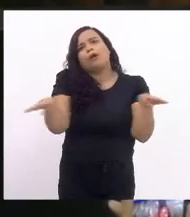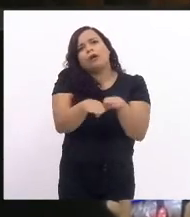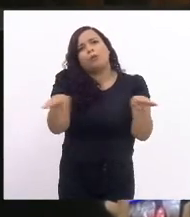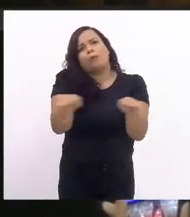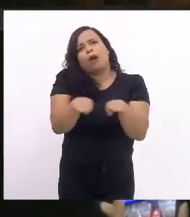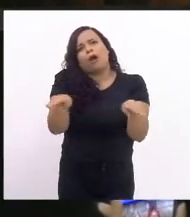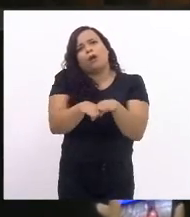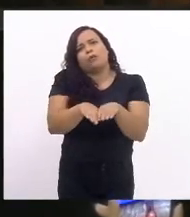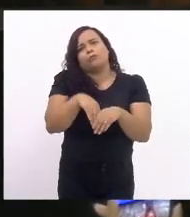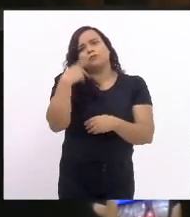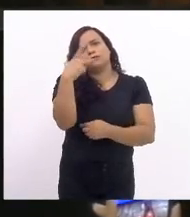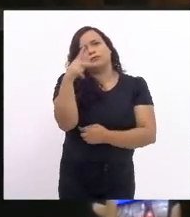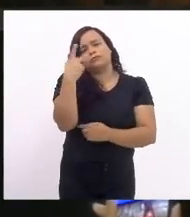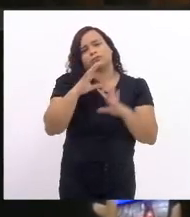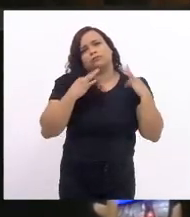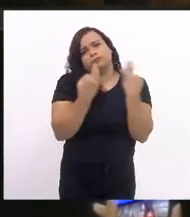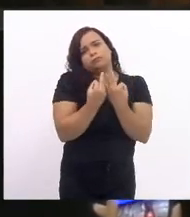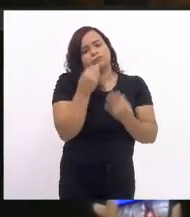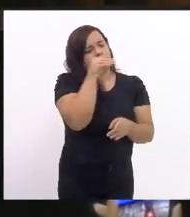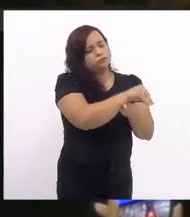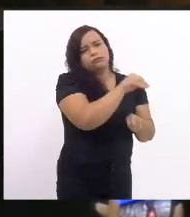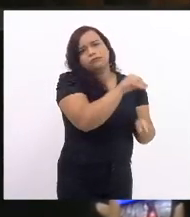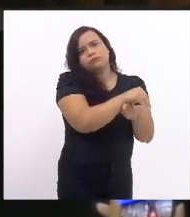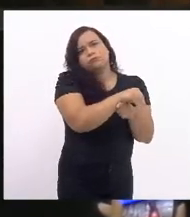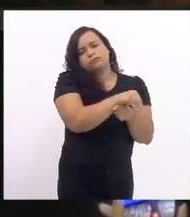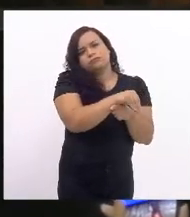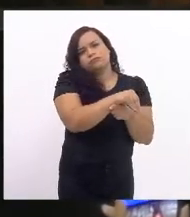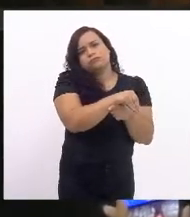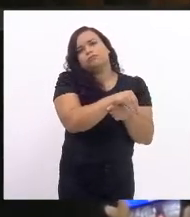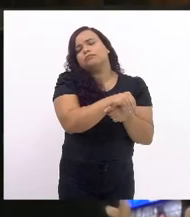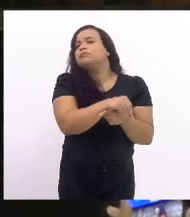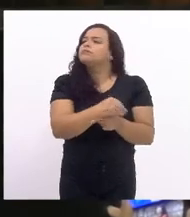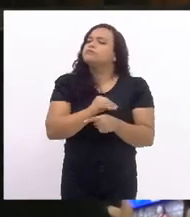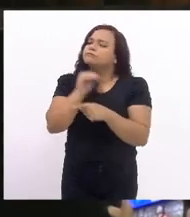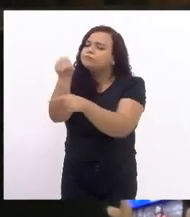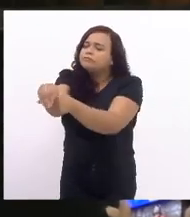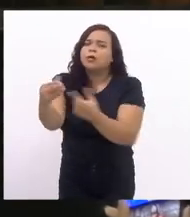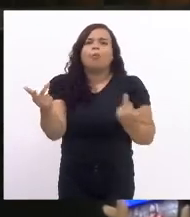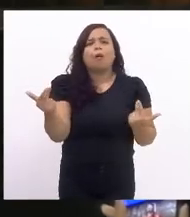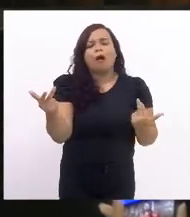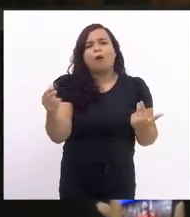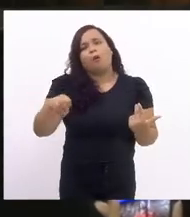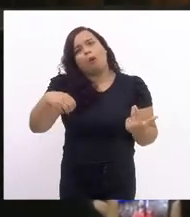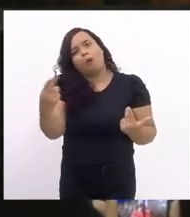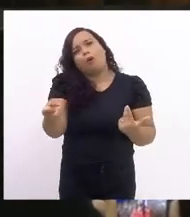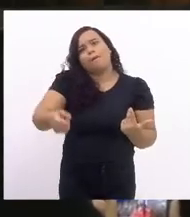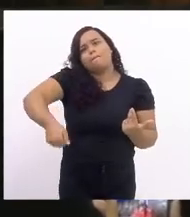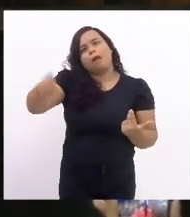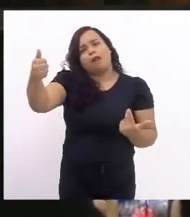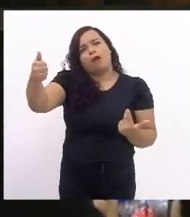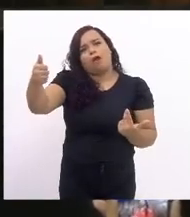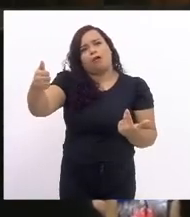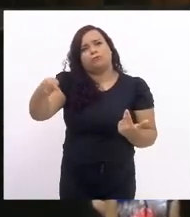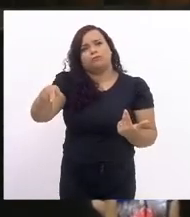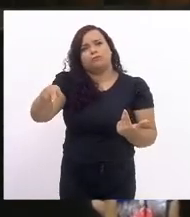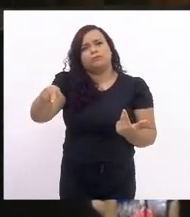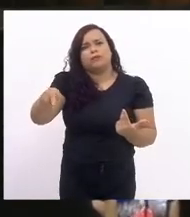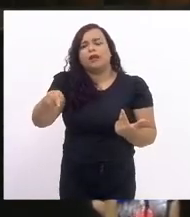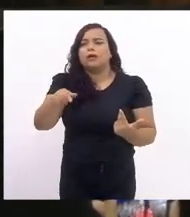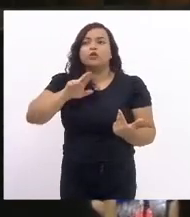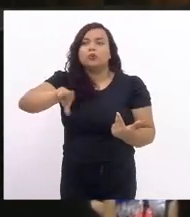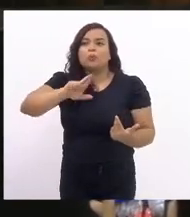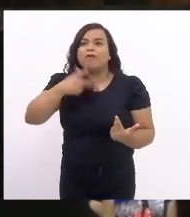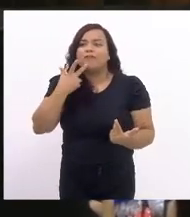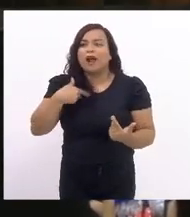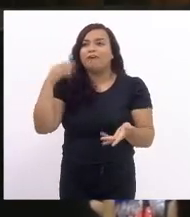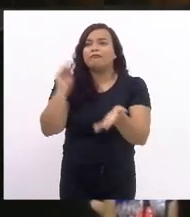melhor, aquilo que faríamos para os nossos. E não adianta falar que foi por tempo, por falta